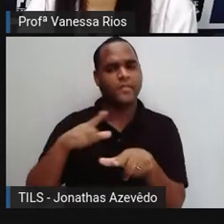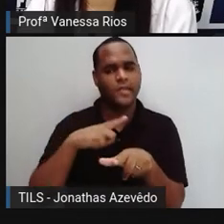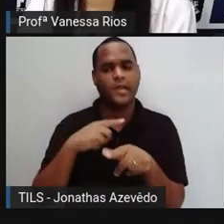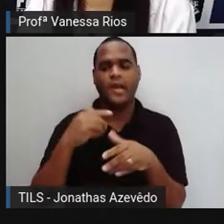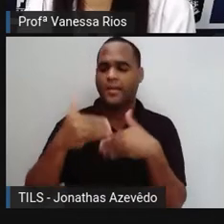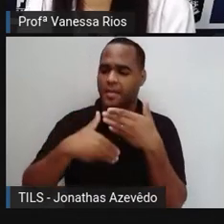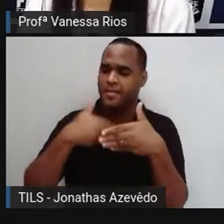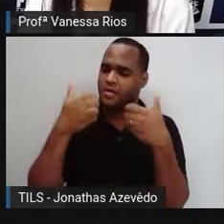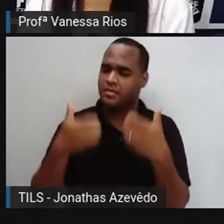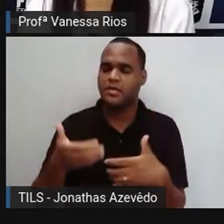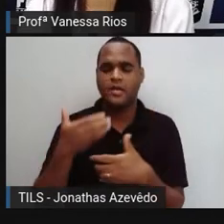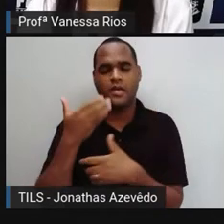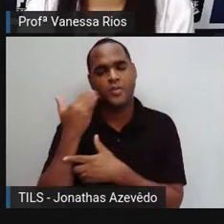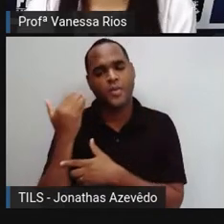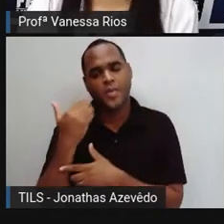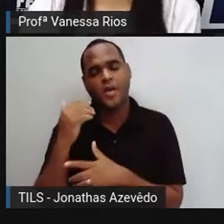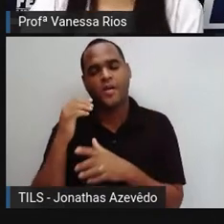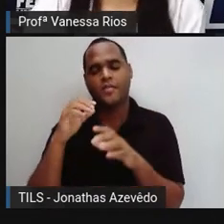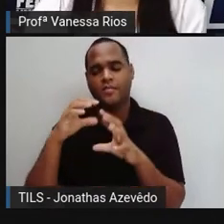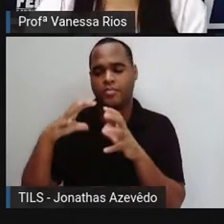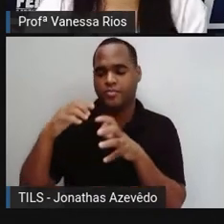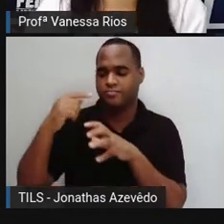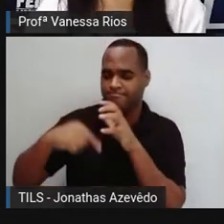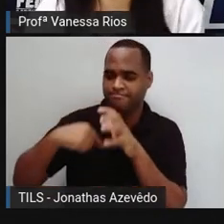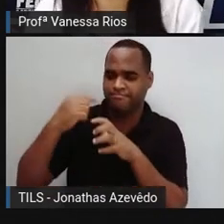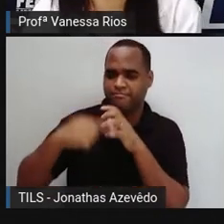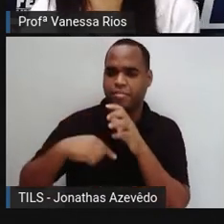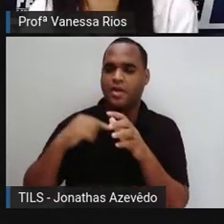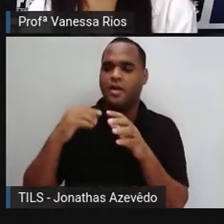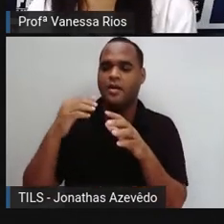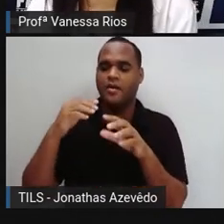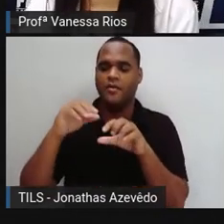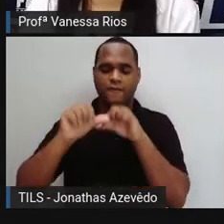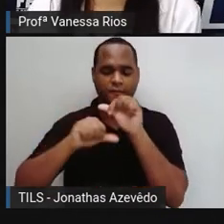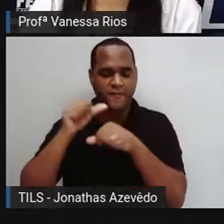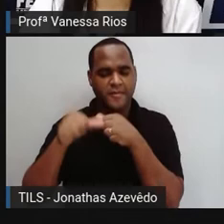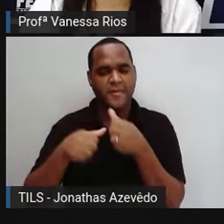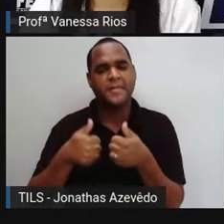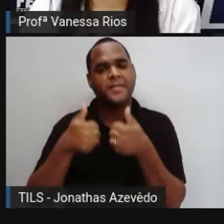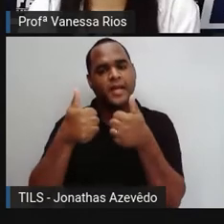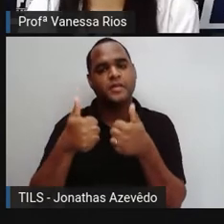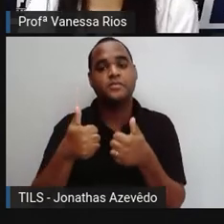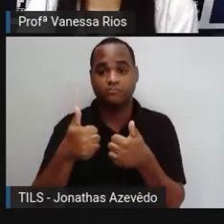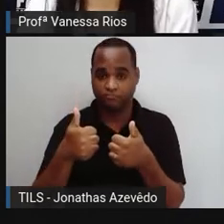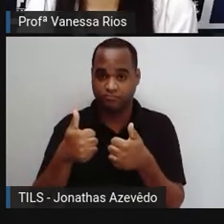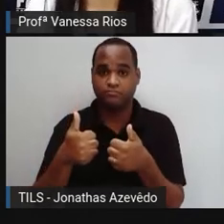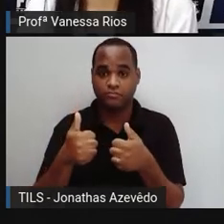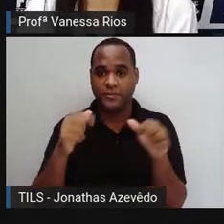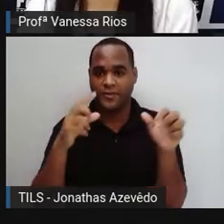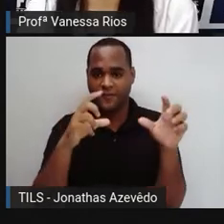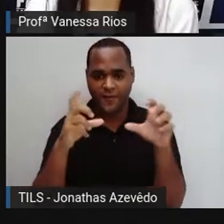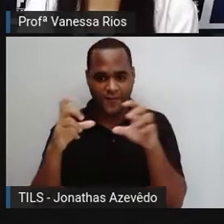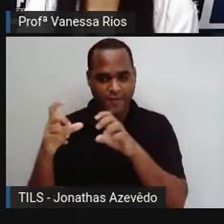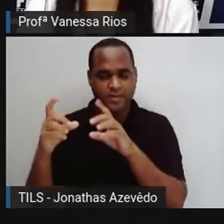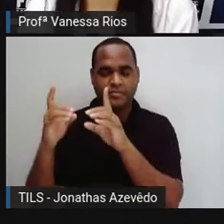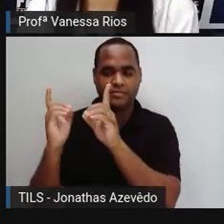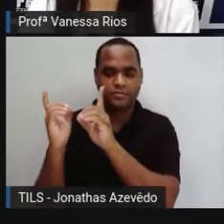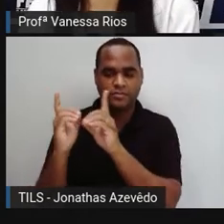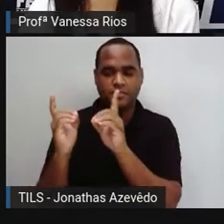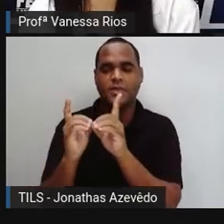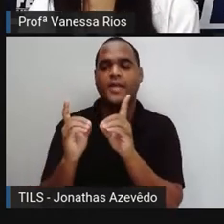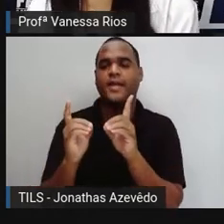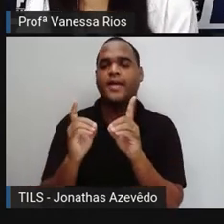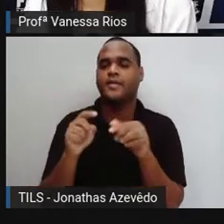partir da modernização, dos processos de globalização. E quando essas fotos digitais passam a